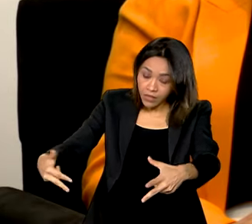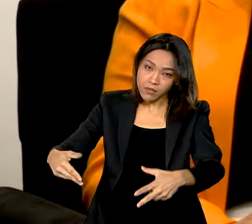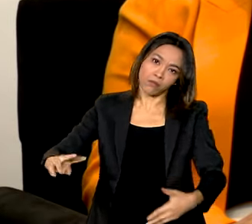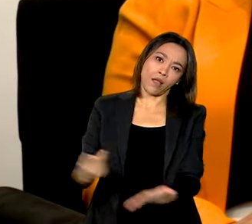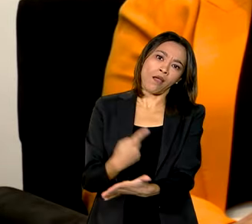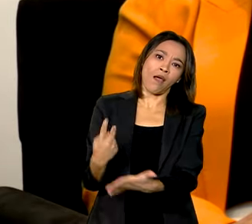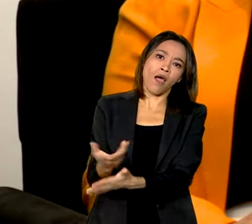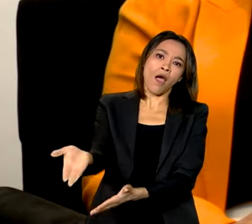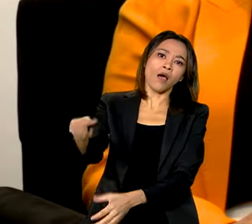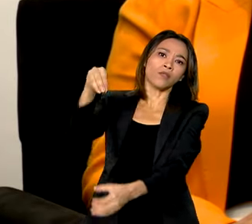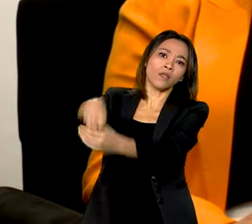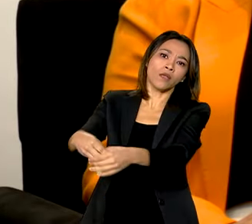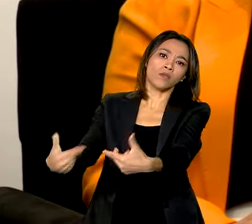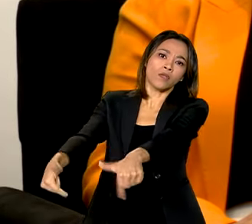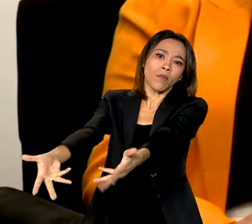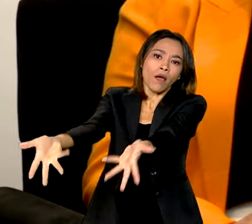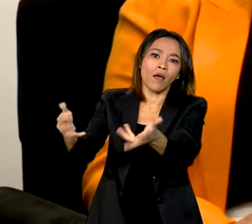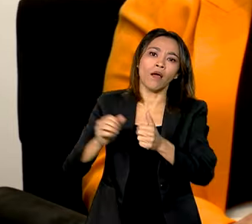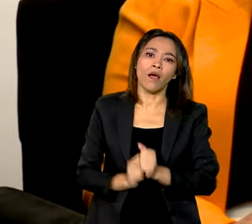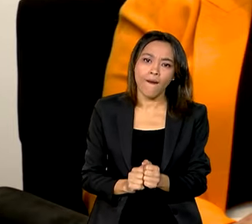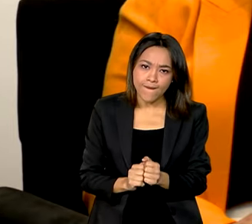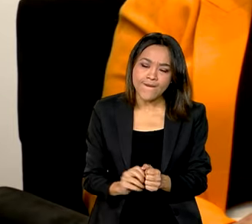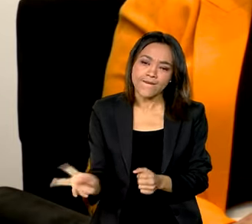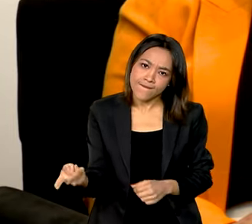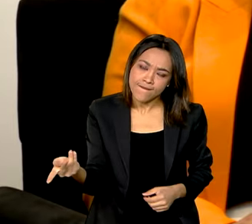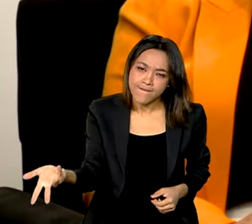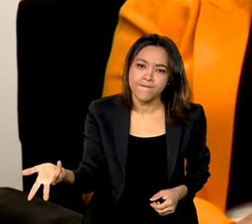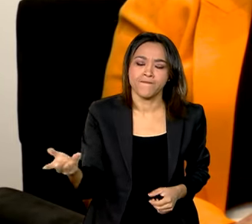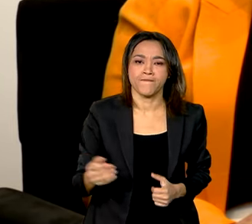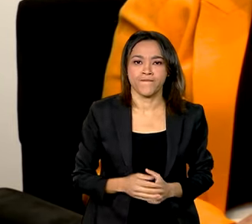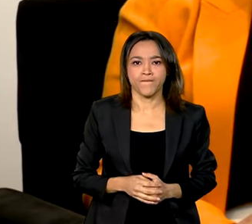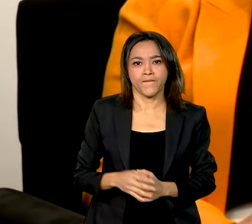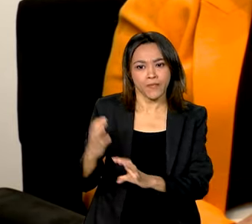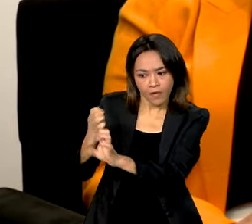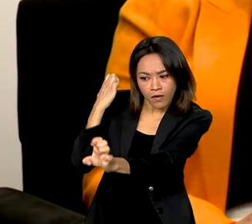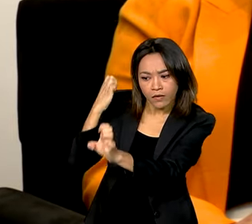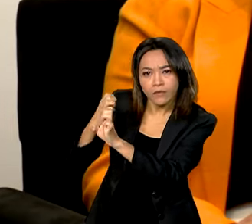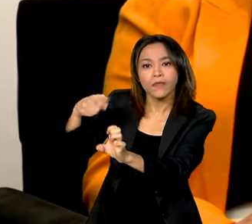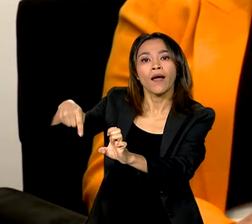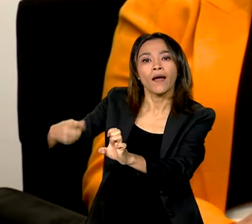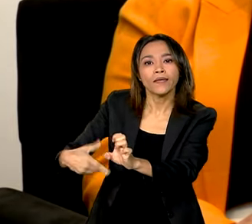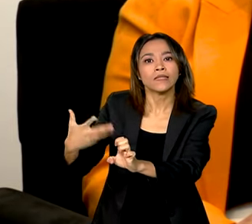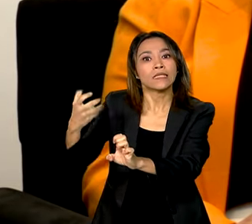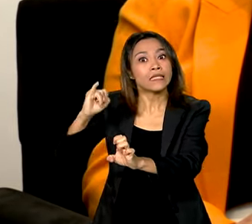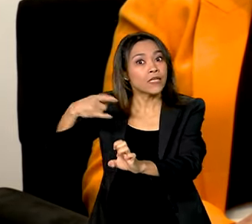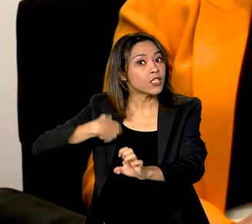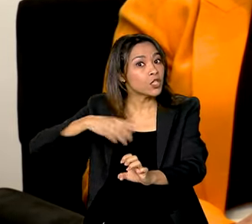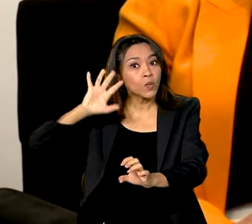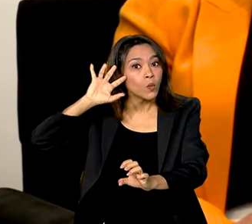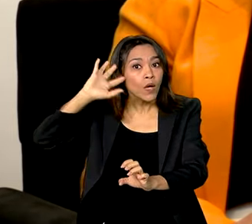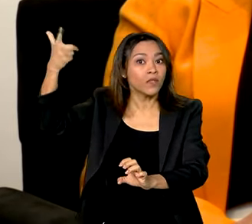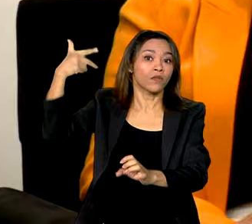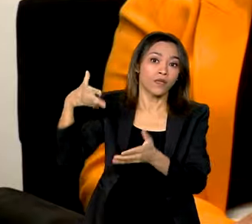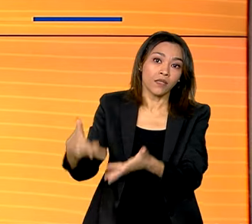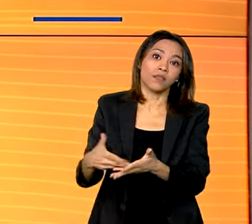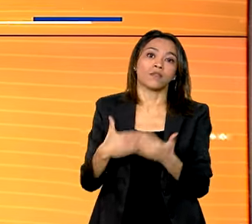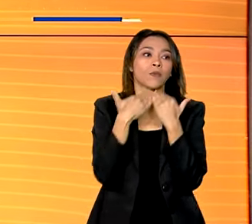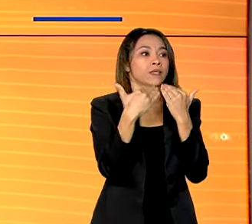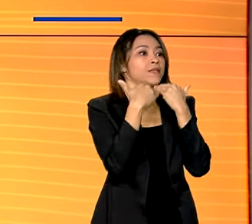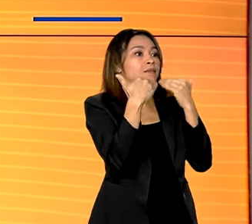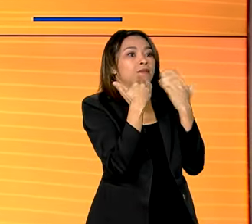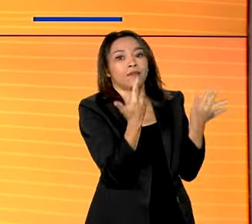errada lá, lá nas plantas. E se a gente não atacar esse processo, não há campanha que resolva.